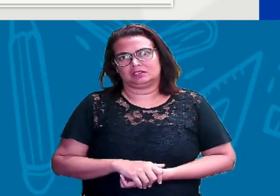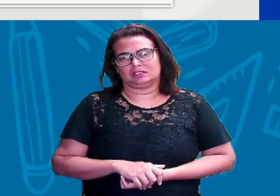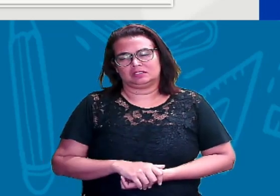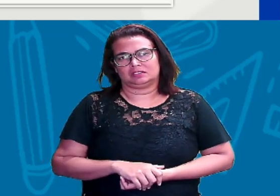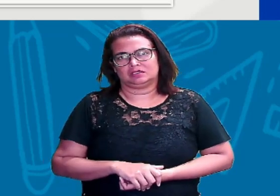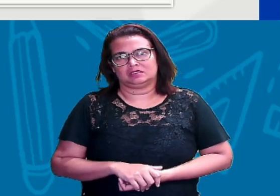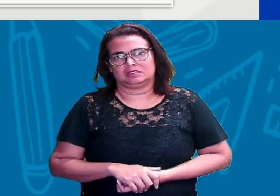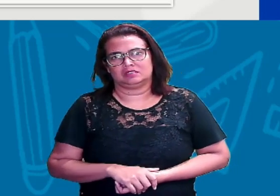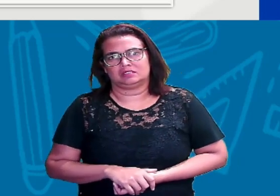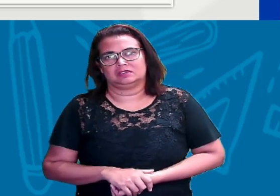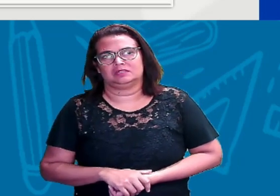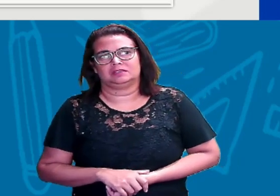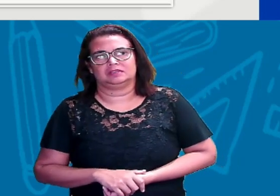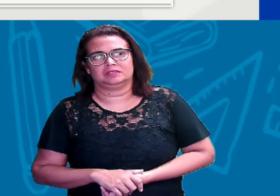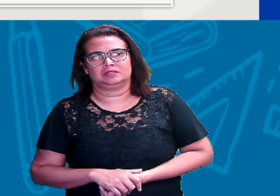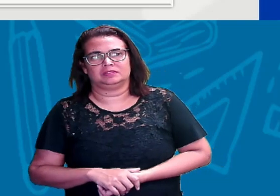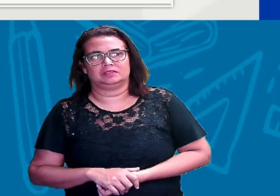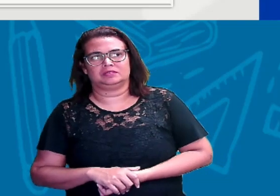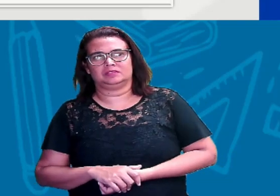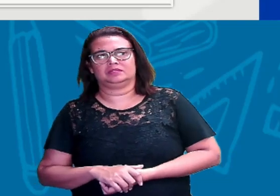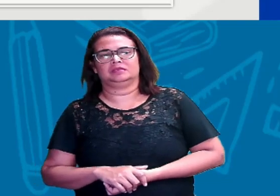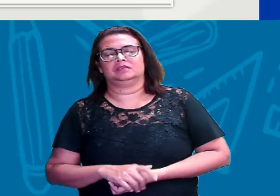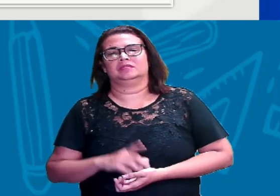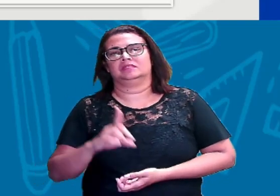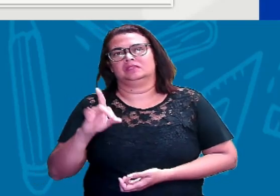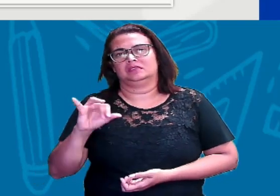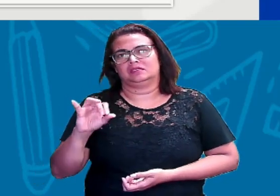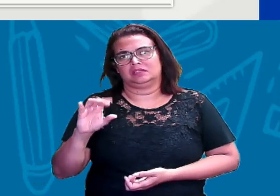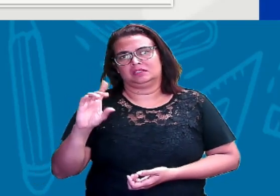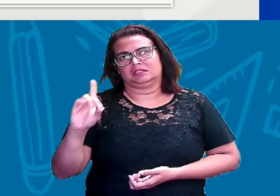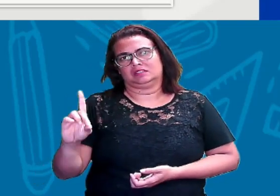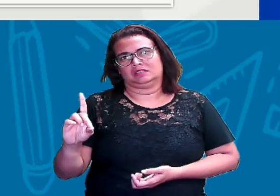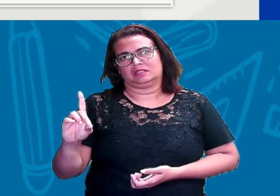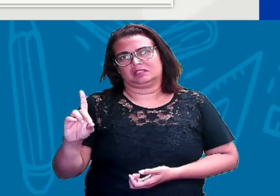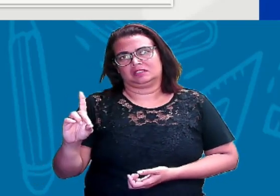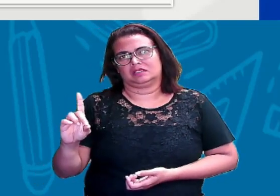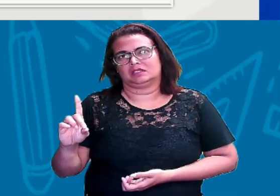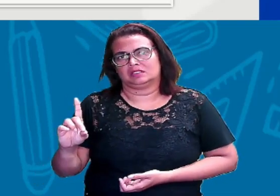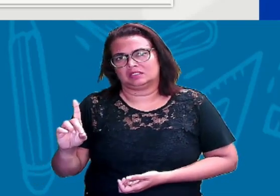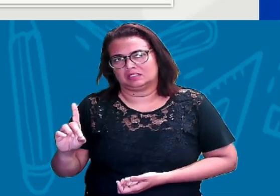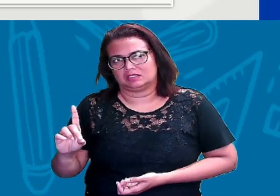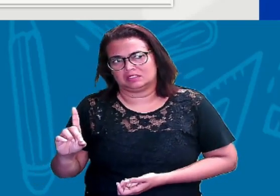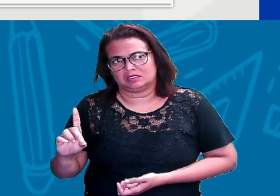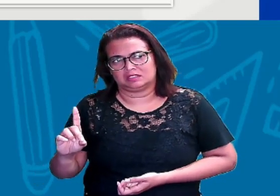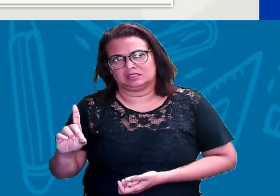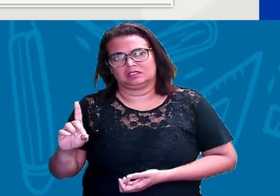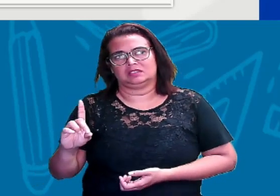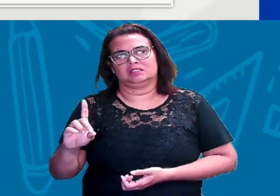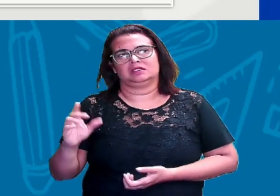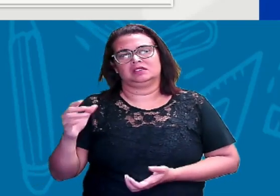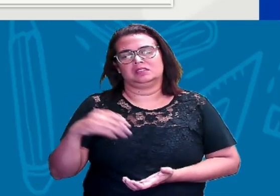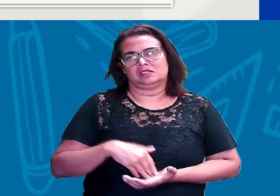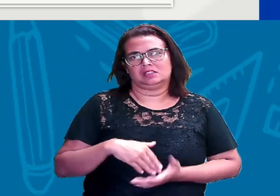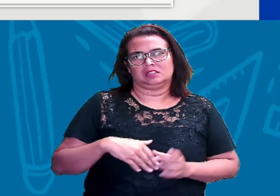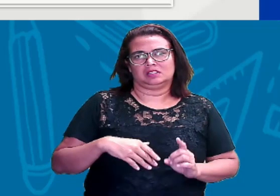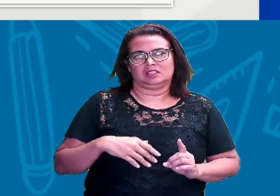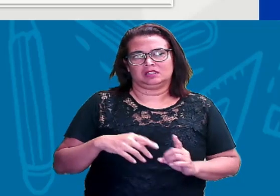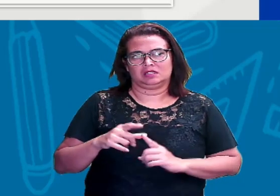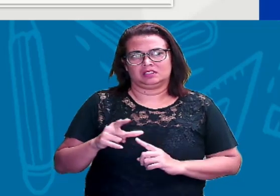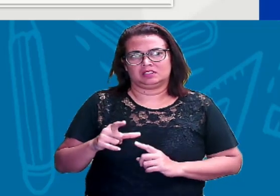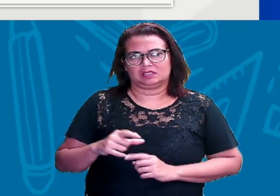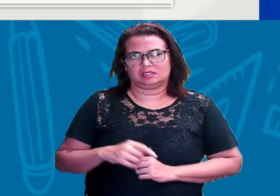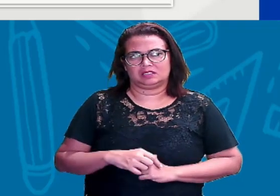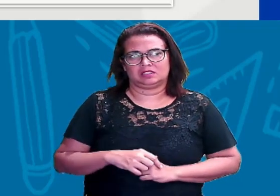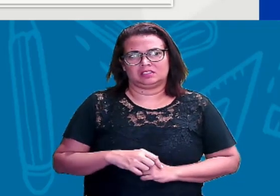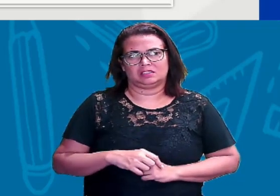DI da letra C, é o som do D. Tá? E a letra D aí, que representa a palavra